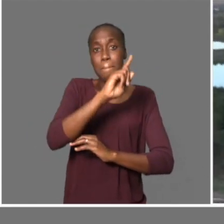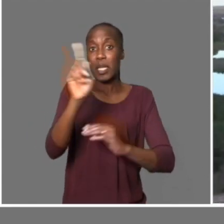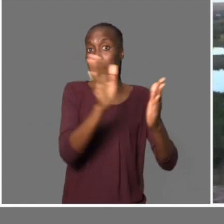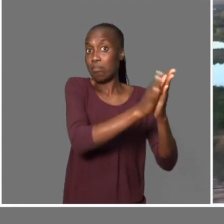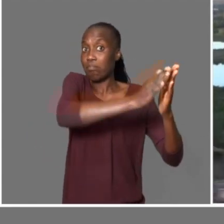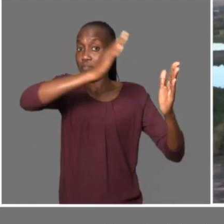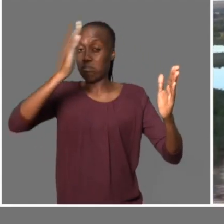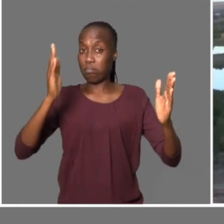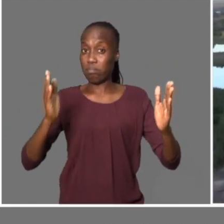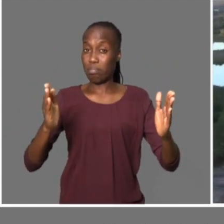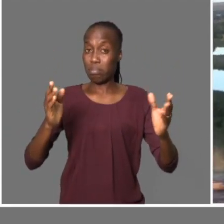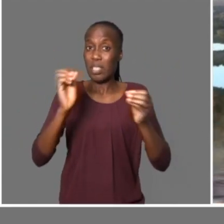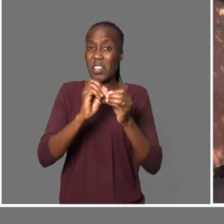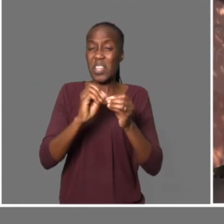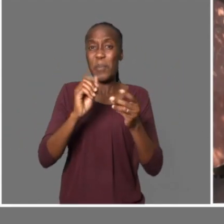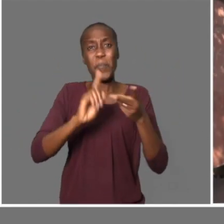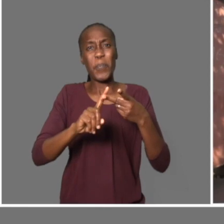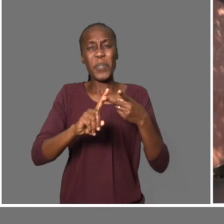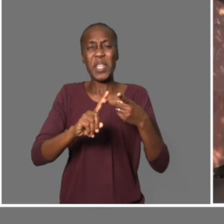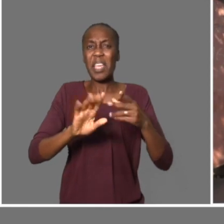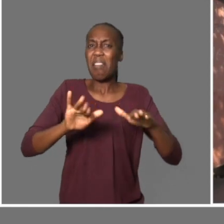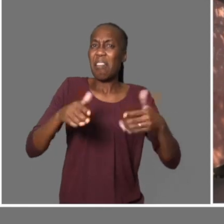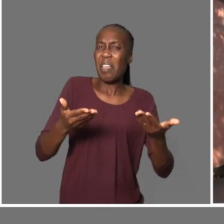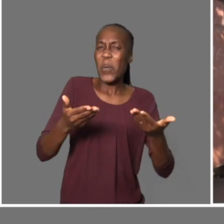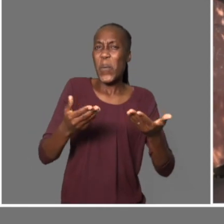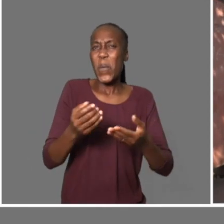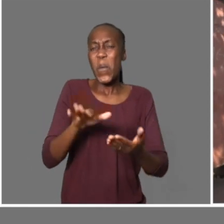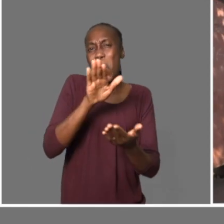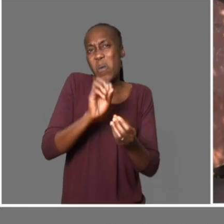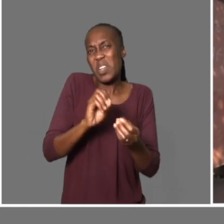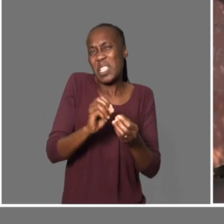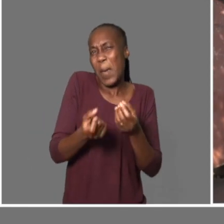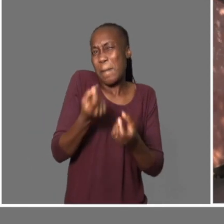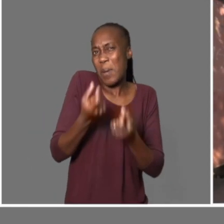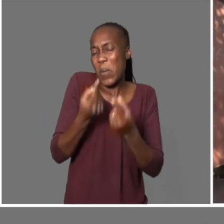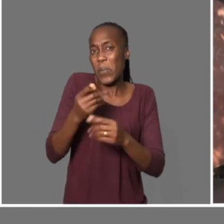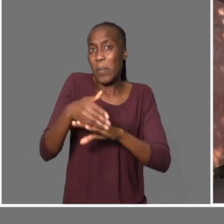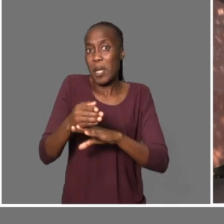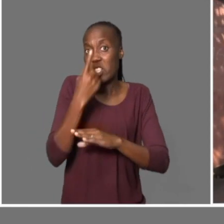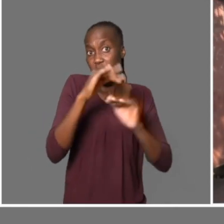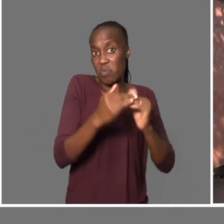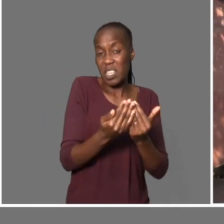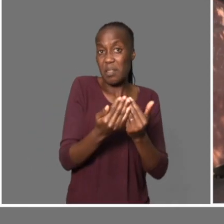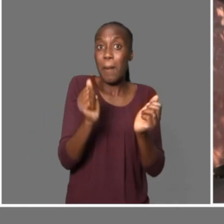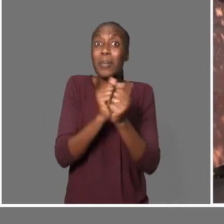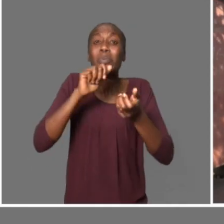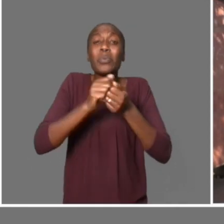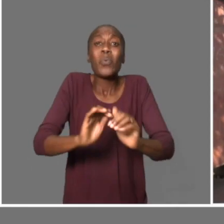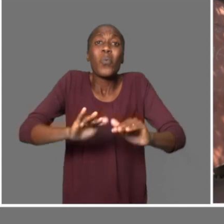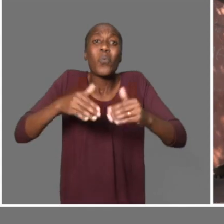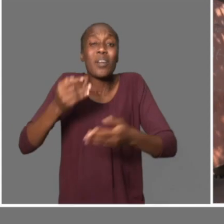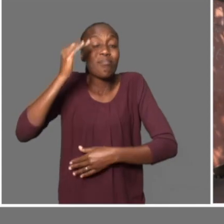peixe. Atualmente, só conseguem até uma caixa em dias bons.